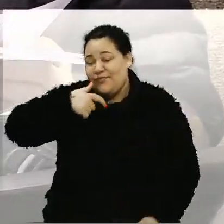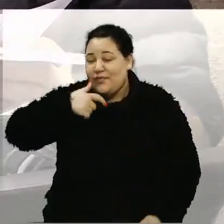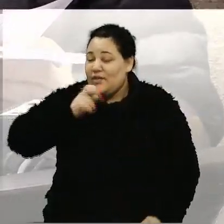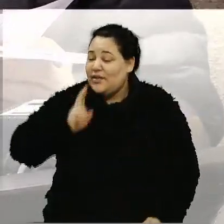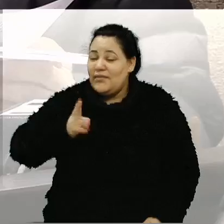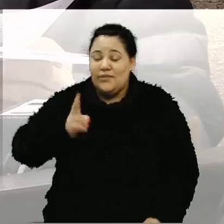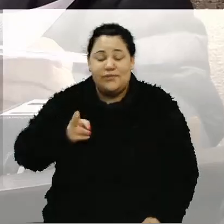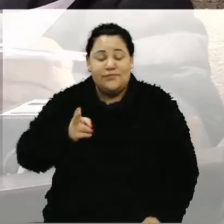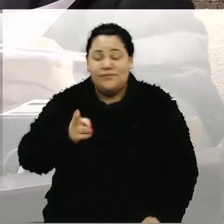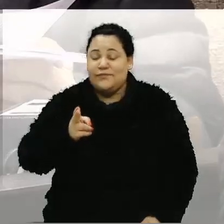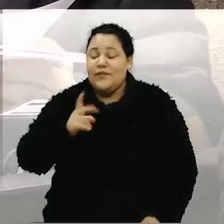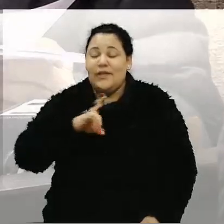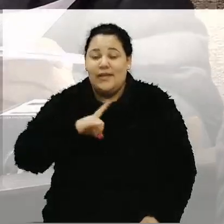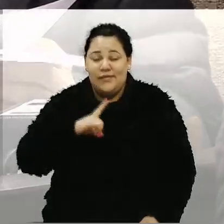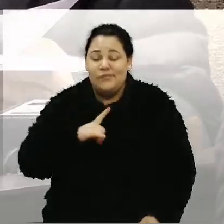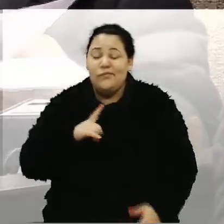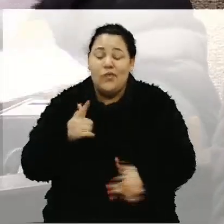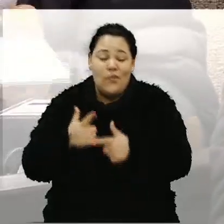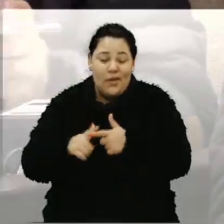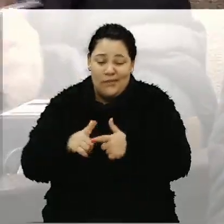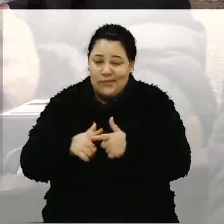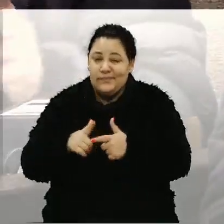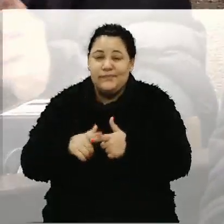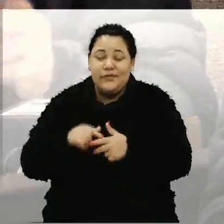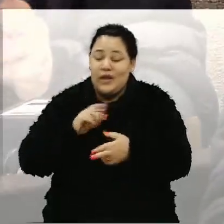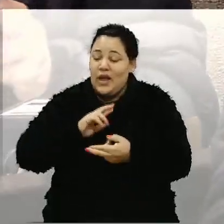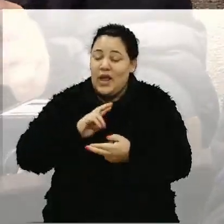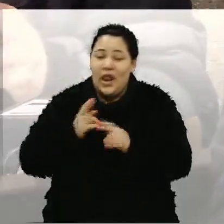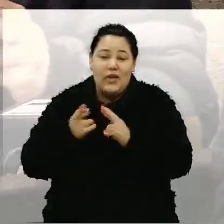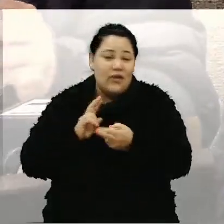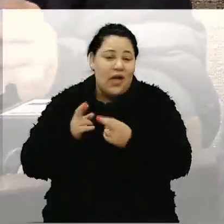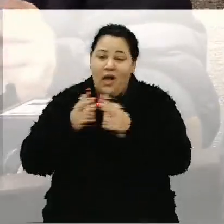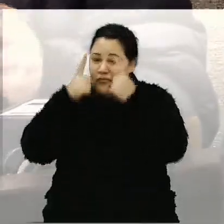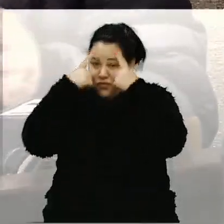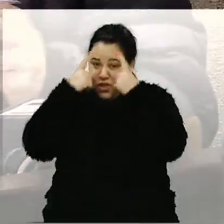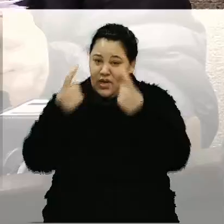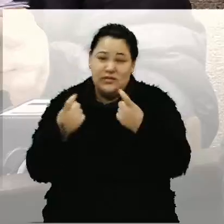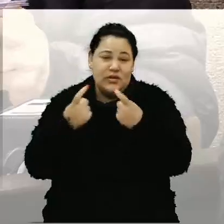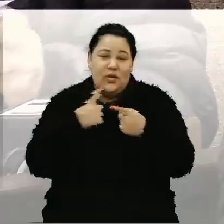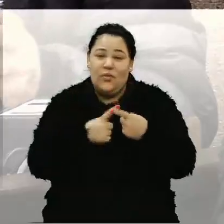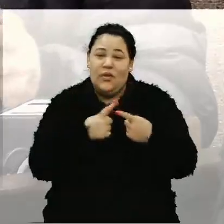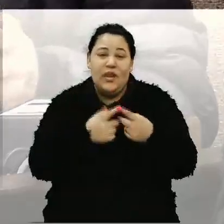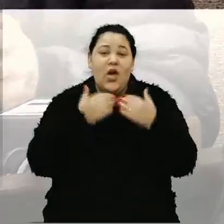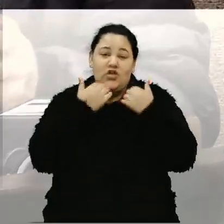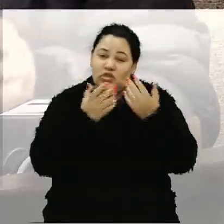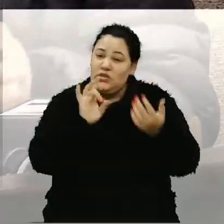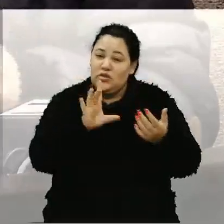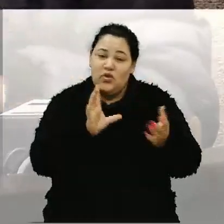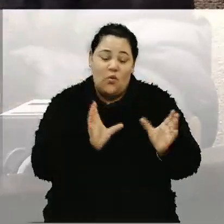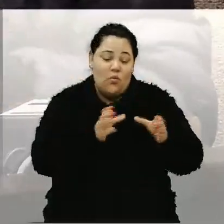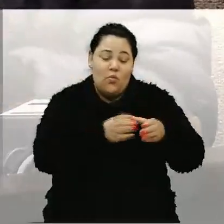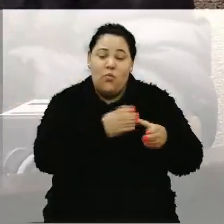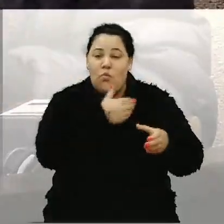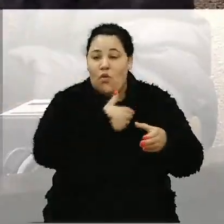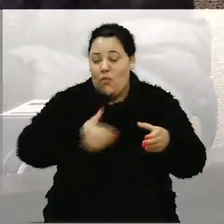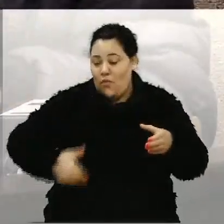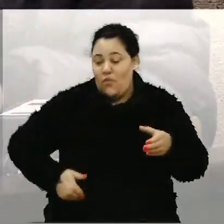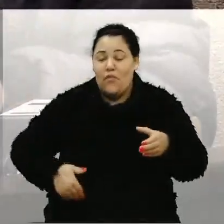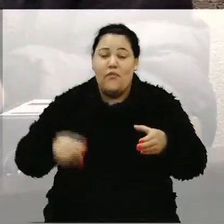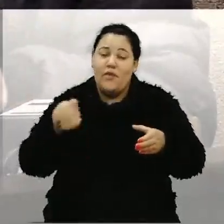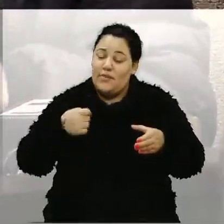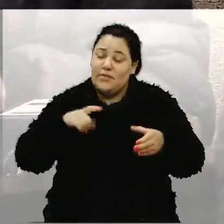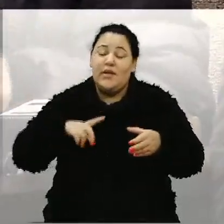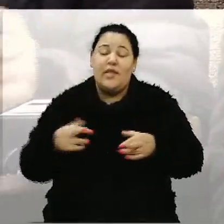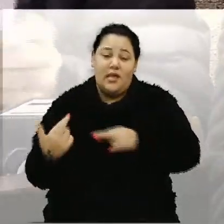sempre será um gargalo aberto para que qualquer que seja o poder público que esteja ali na frente vai ser responsabilizado de ter que